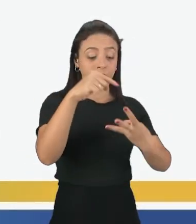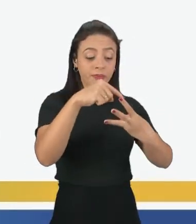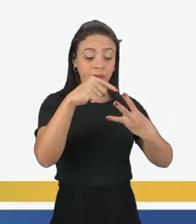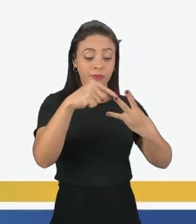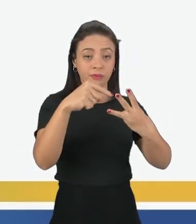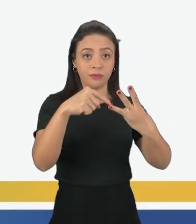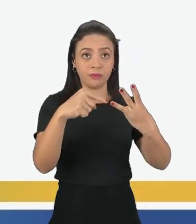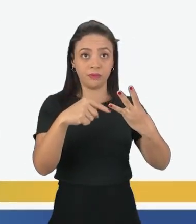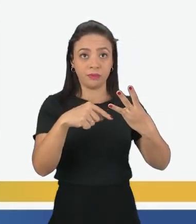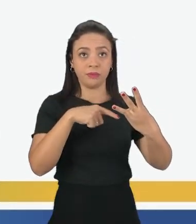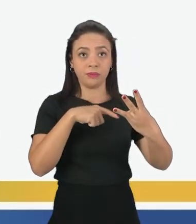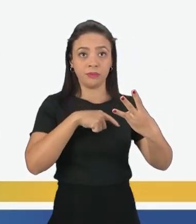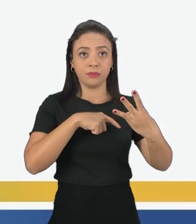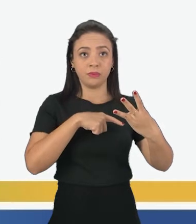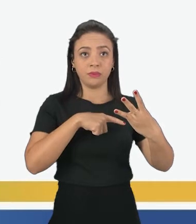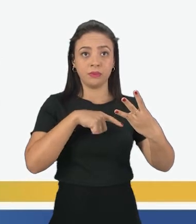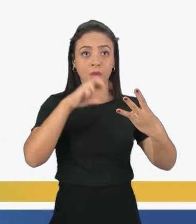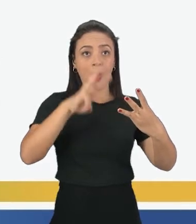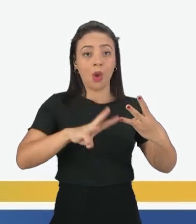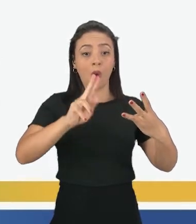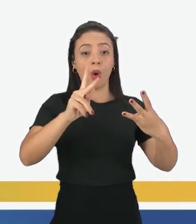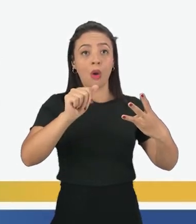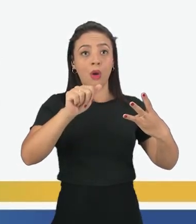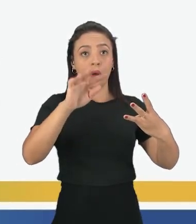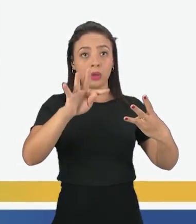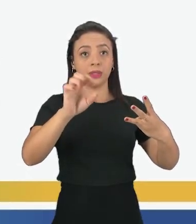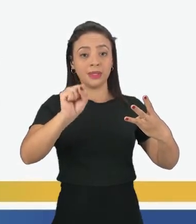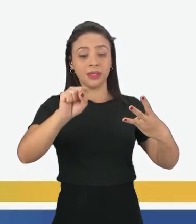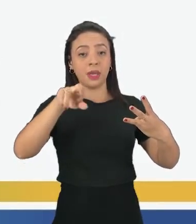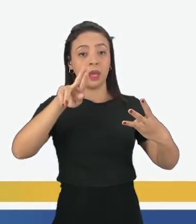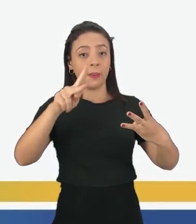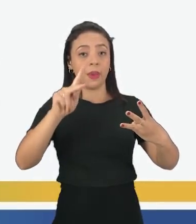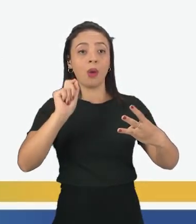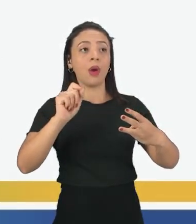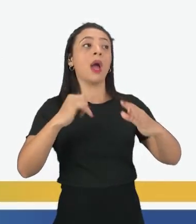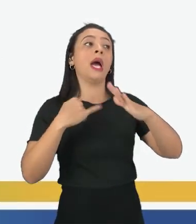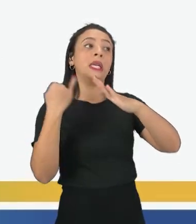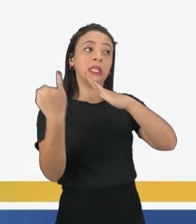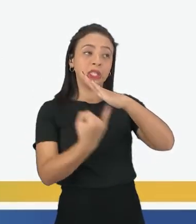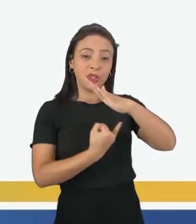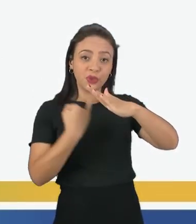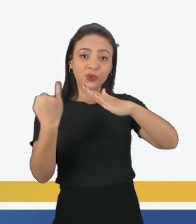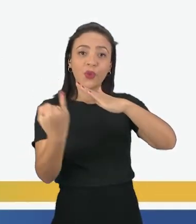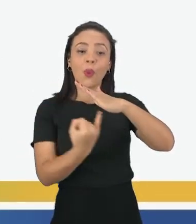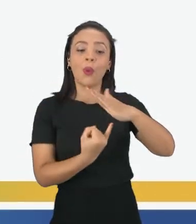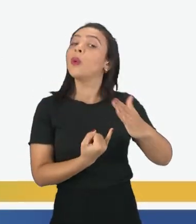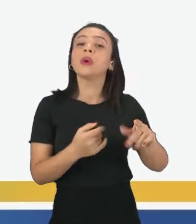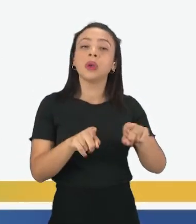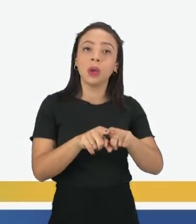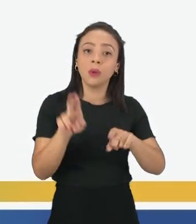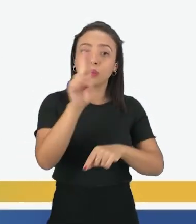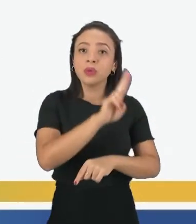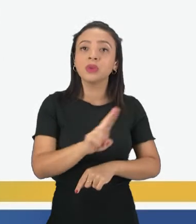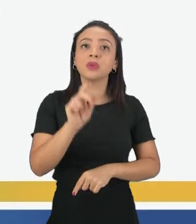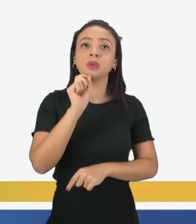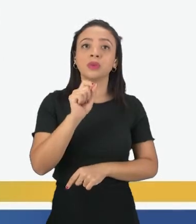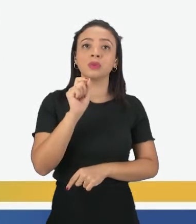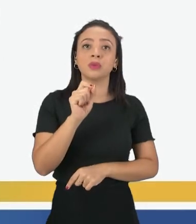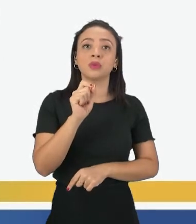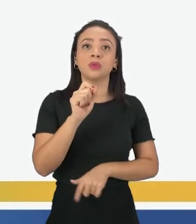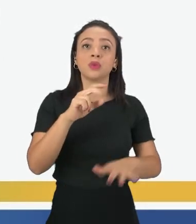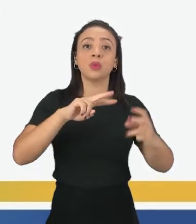frases, what's up é a frase mais informal. Ela é uma frase mais jovem, utilizada geralmente aí nesse